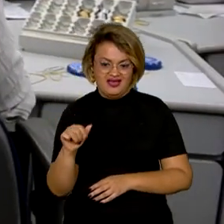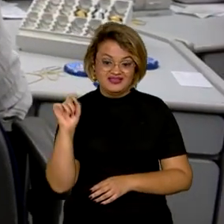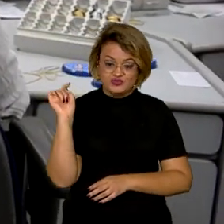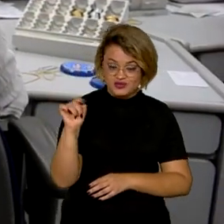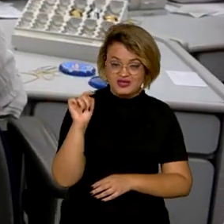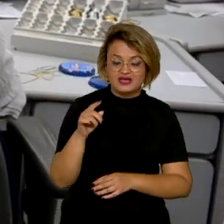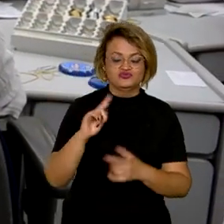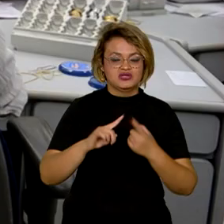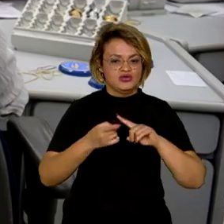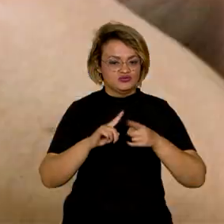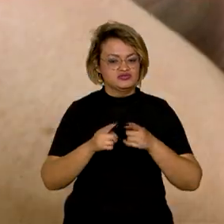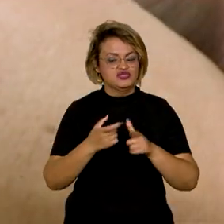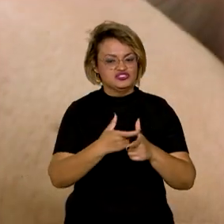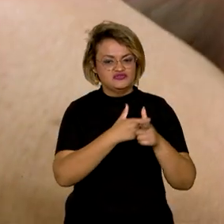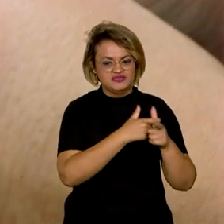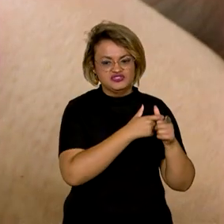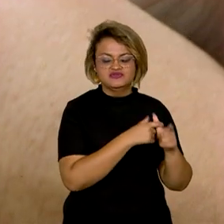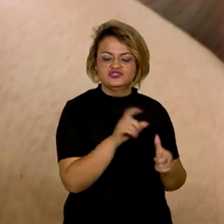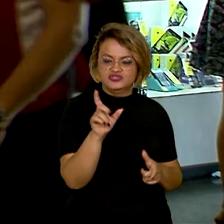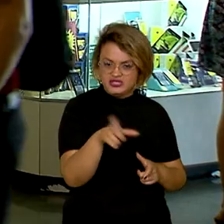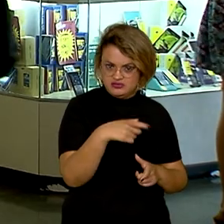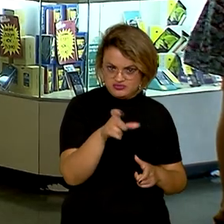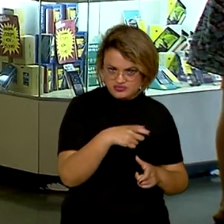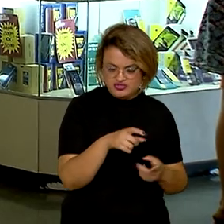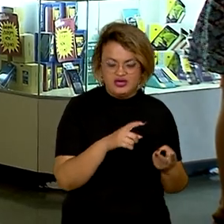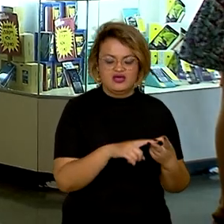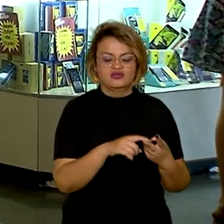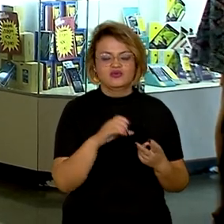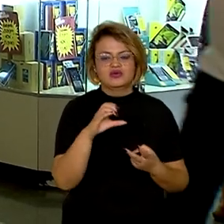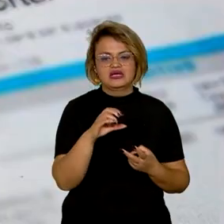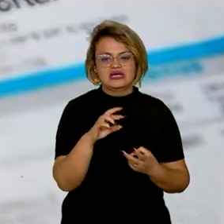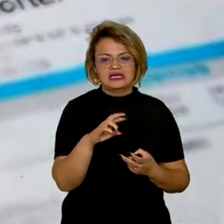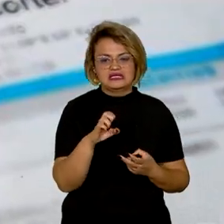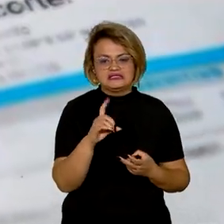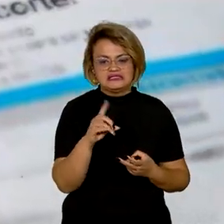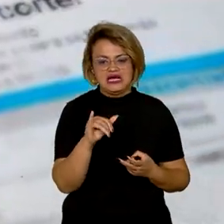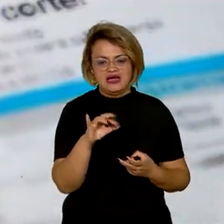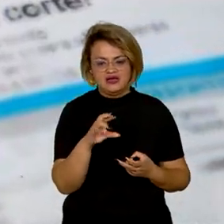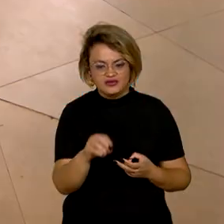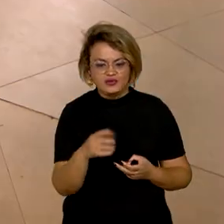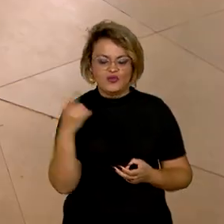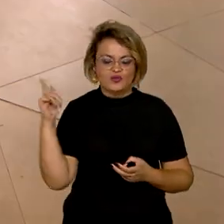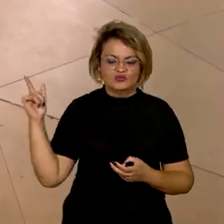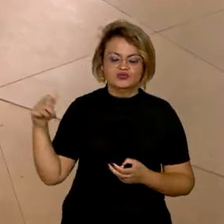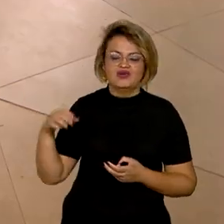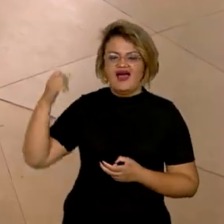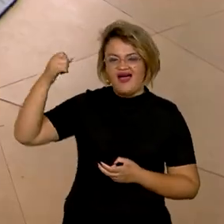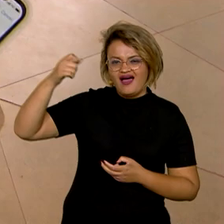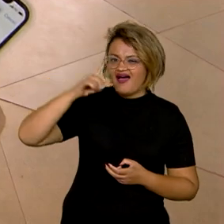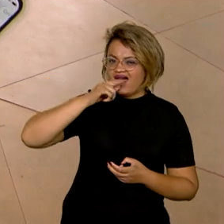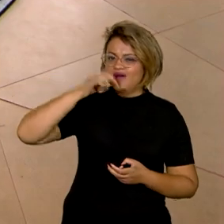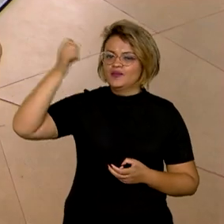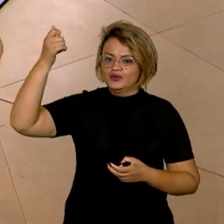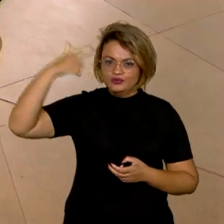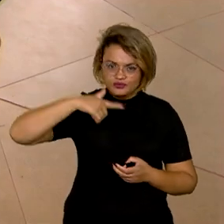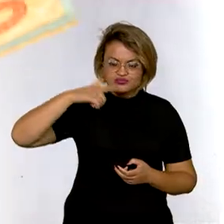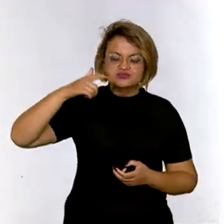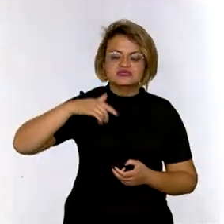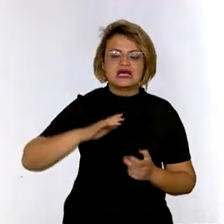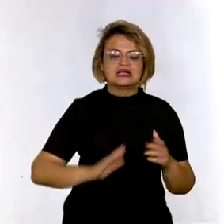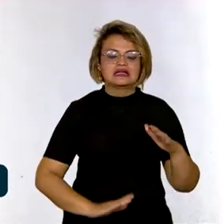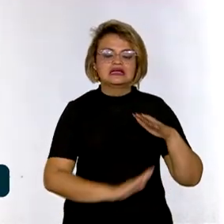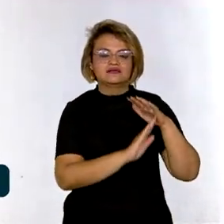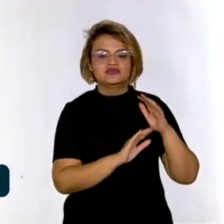o Desenrola renegociará dívidas de cartões de crédito, crediários, concessionárias de serviços públicos como água e luz, até o